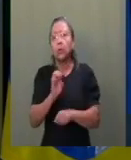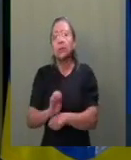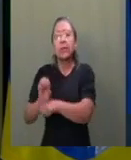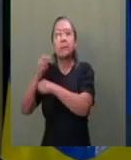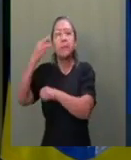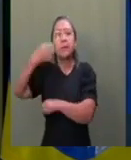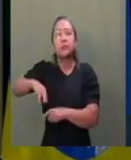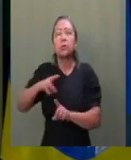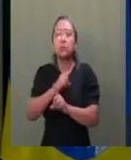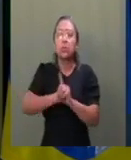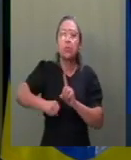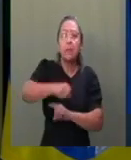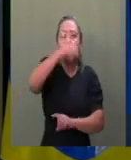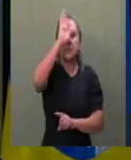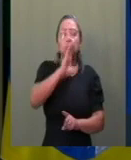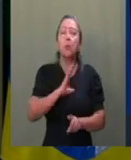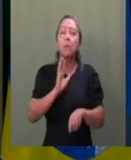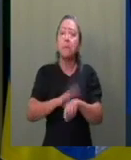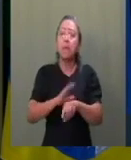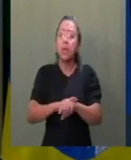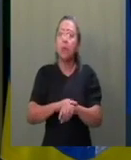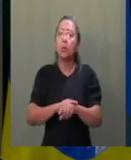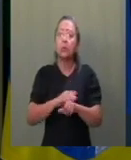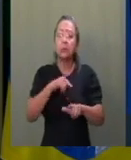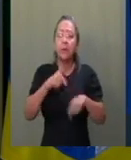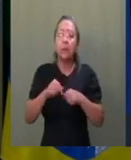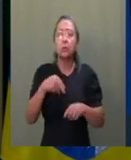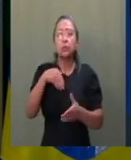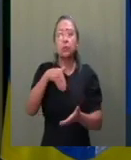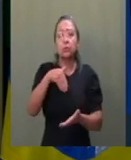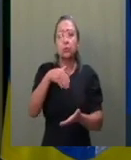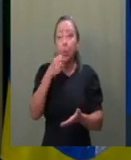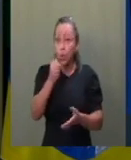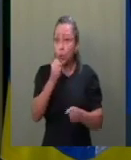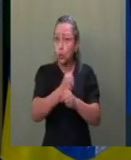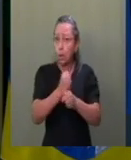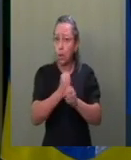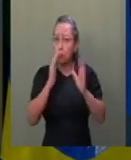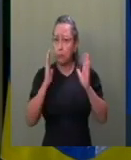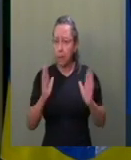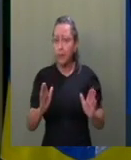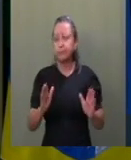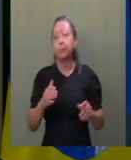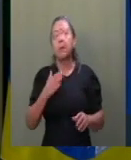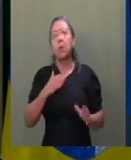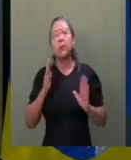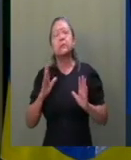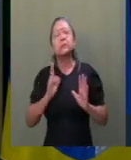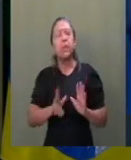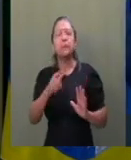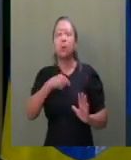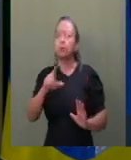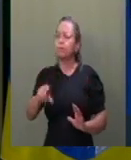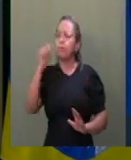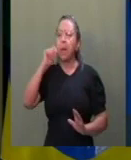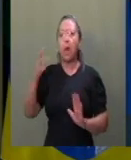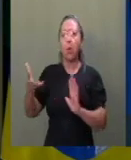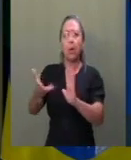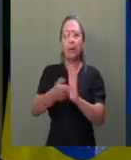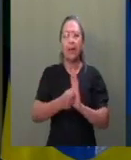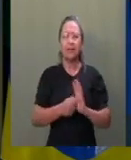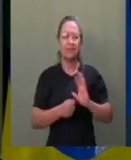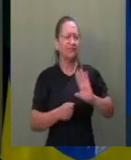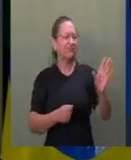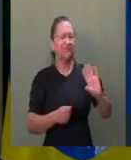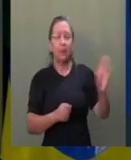brasileira sobre a minha atuação nesses últimos oito anos. Em meu mandato, sempre primei pela qualidade e não pela quantidade.